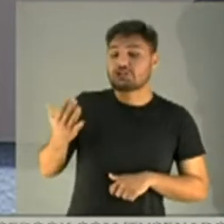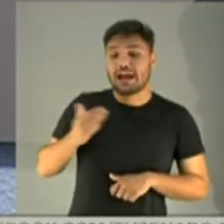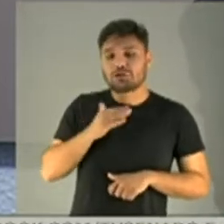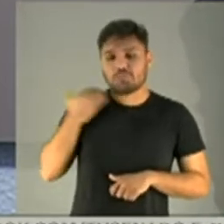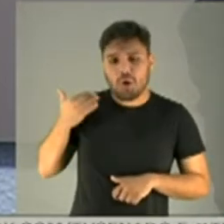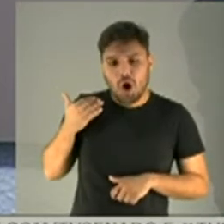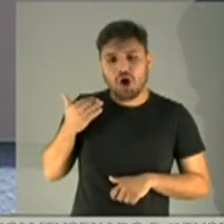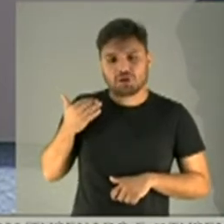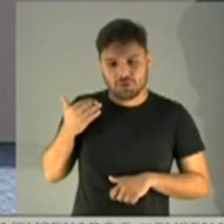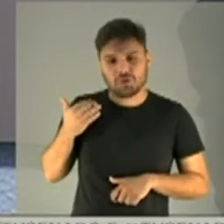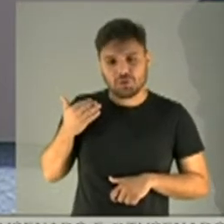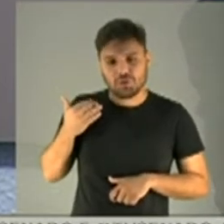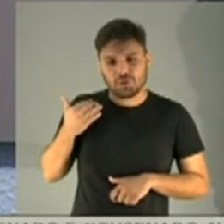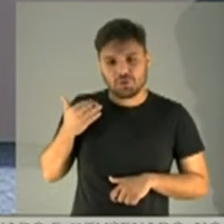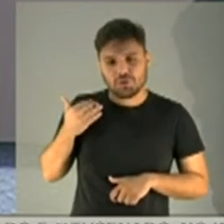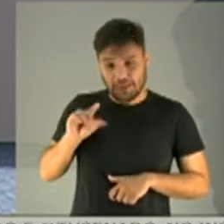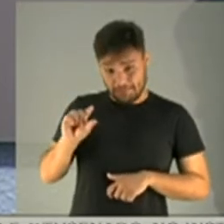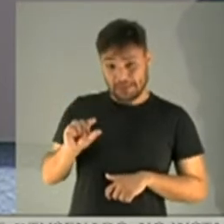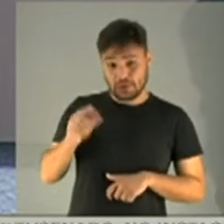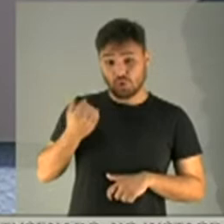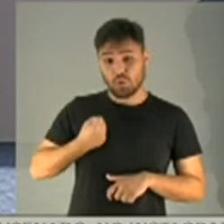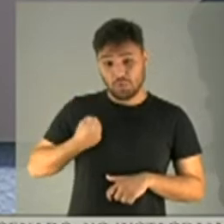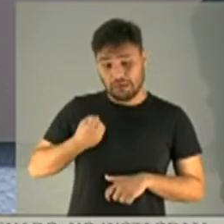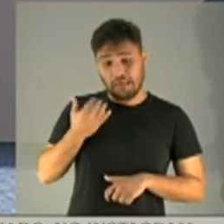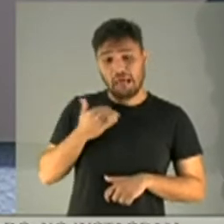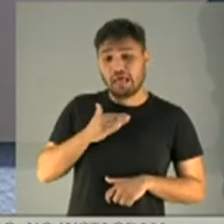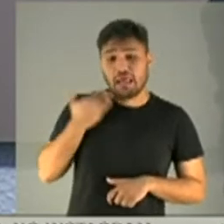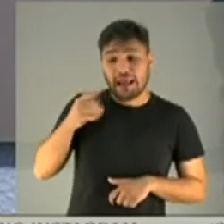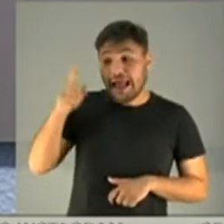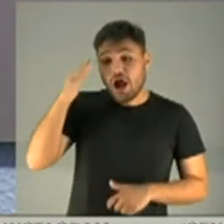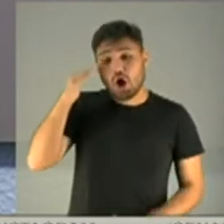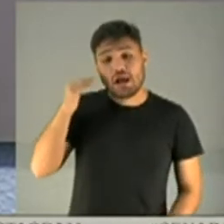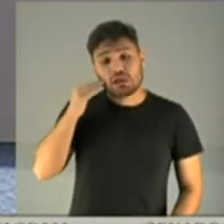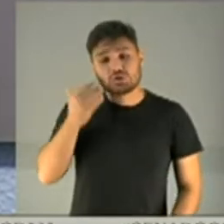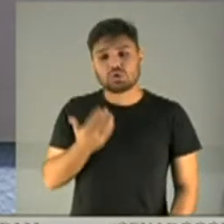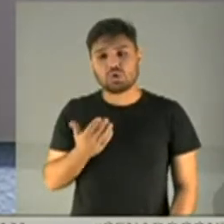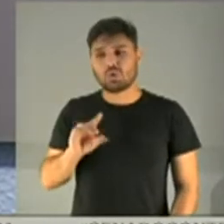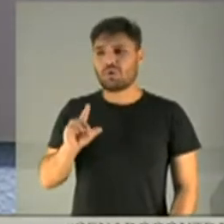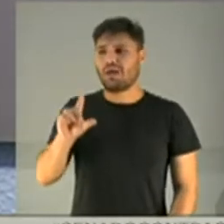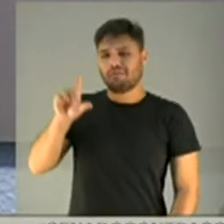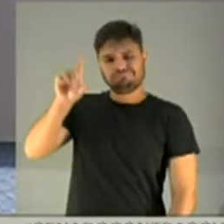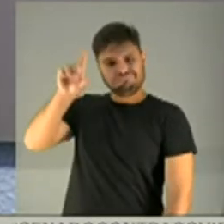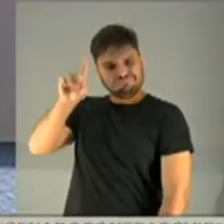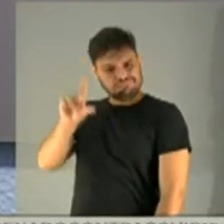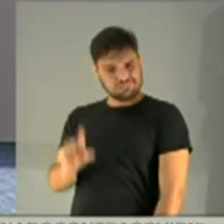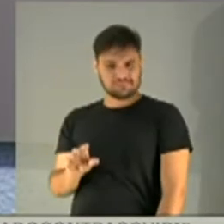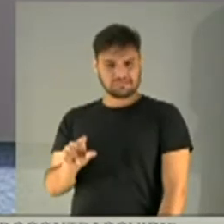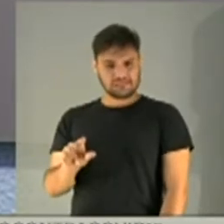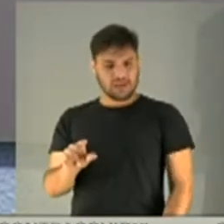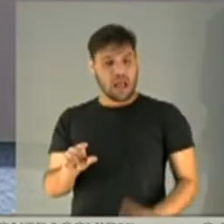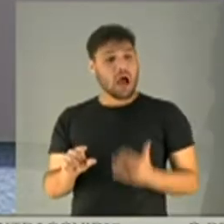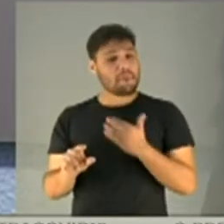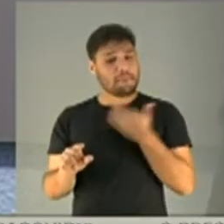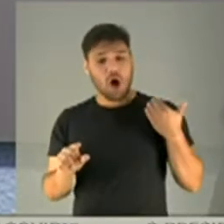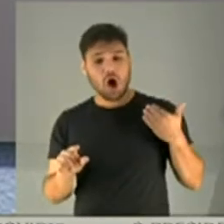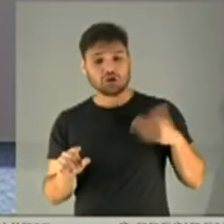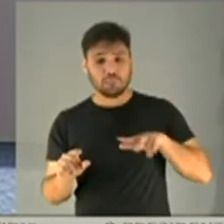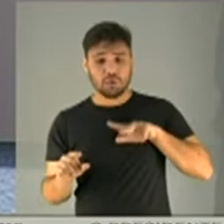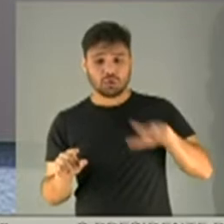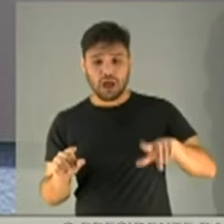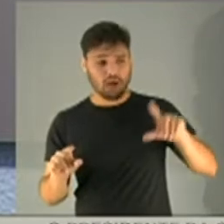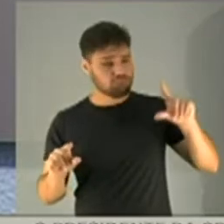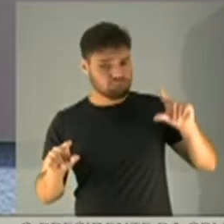pequeno no slide, por gosto, o número de mortes na Coreia do Sul é infinitamente inferior ao número de mortes em Portugal.